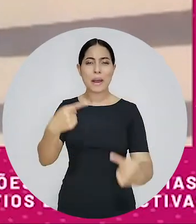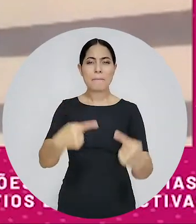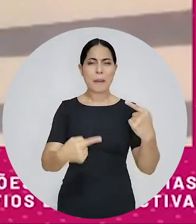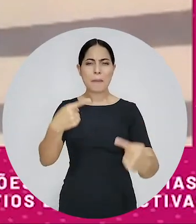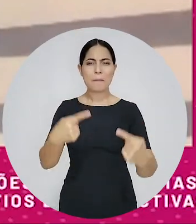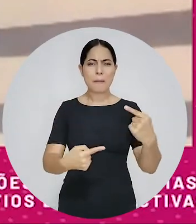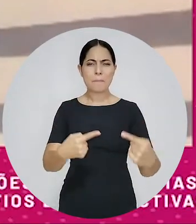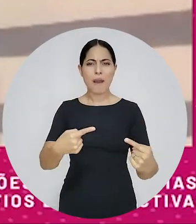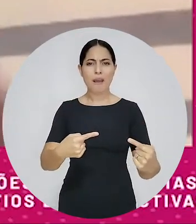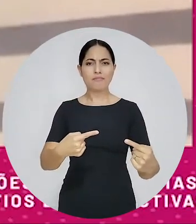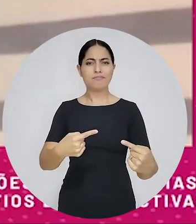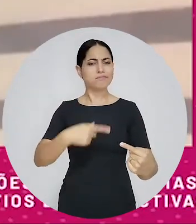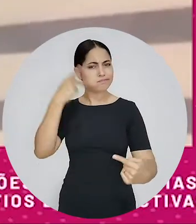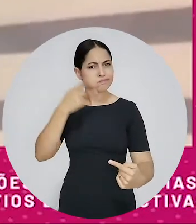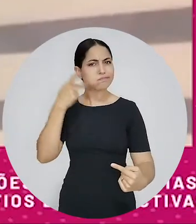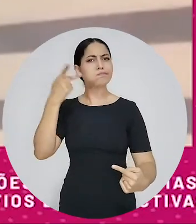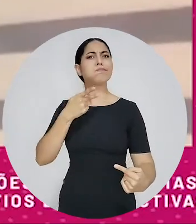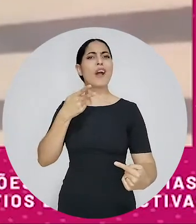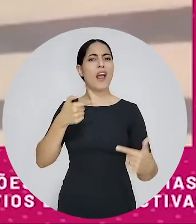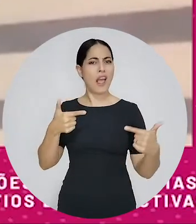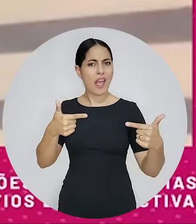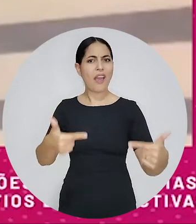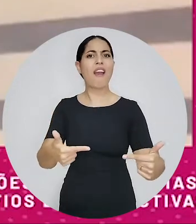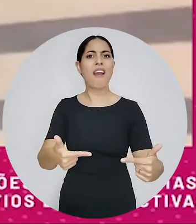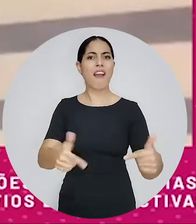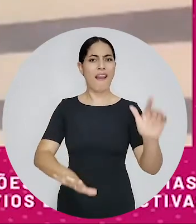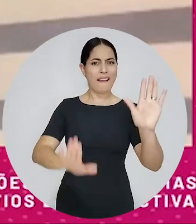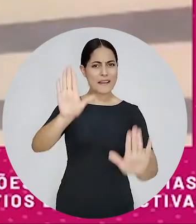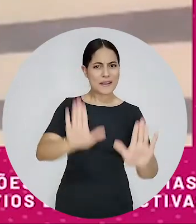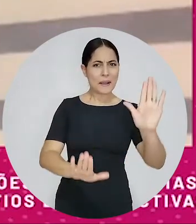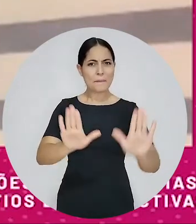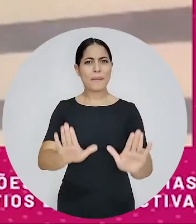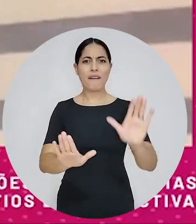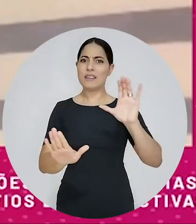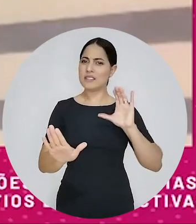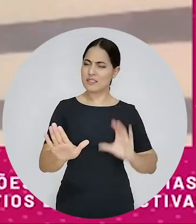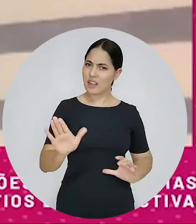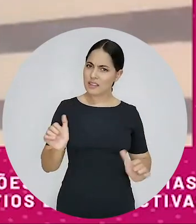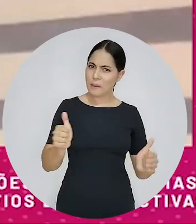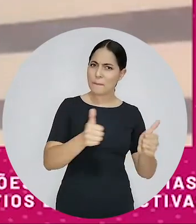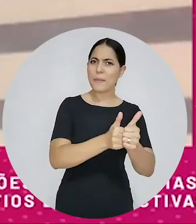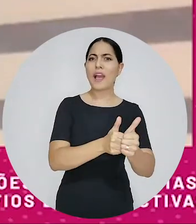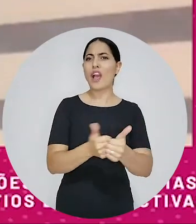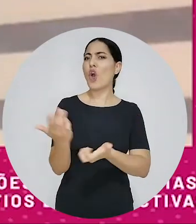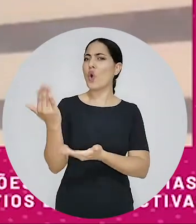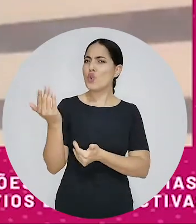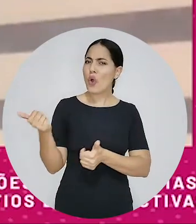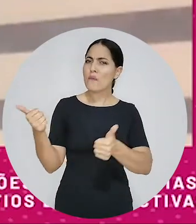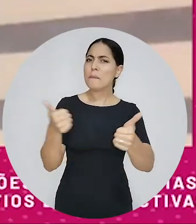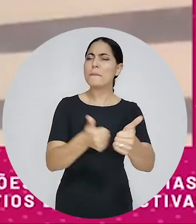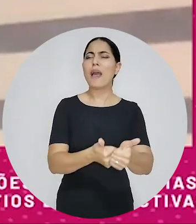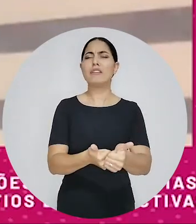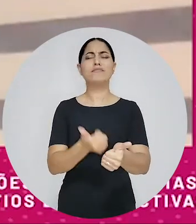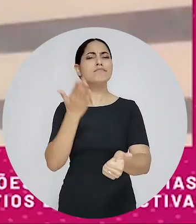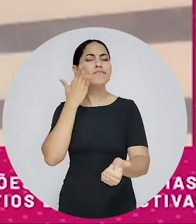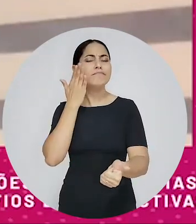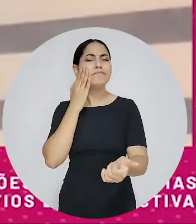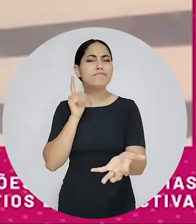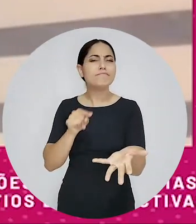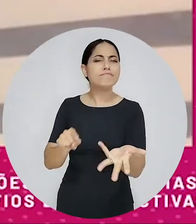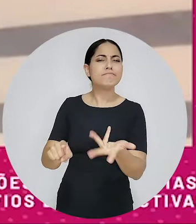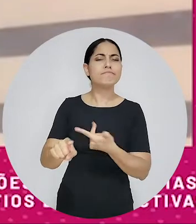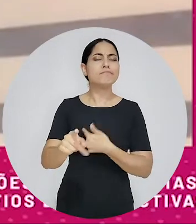forma, permitiram que as campanhas chegassem mais perto dos cidadãos, dos jovens. E